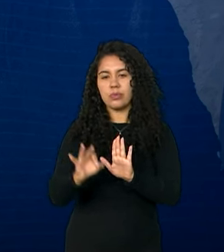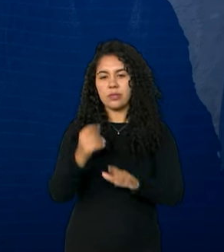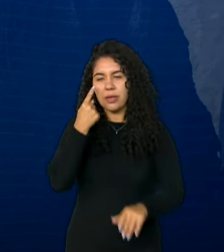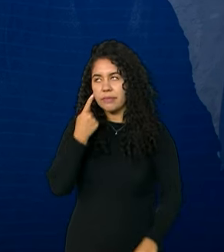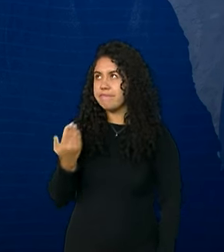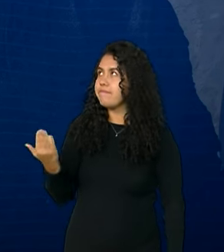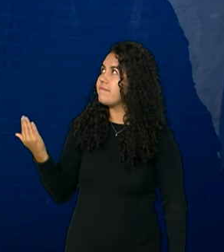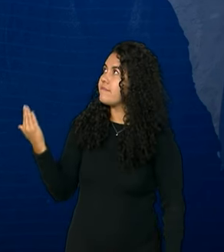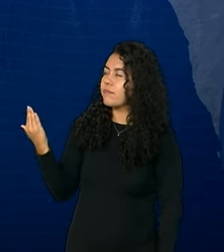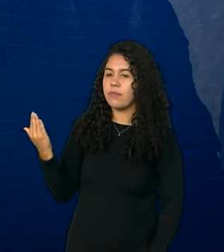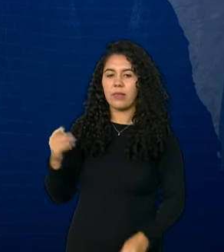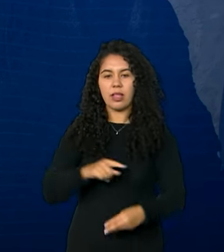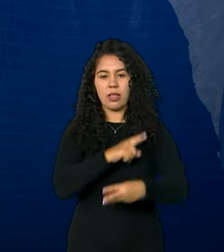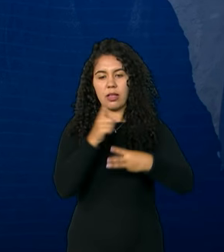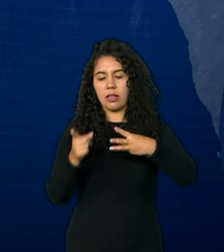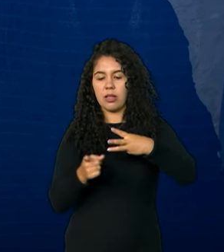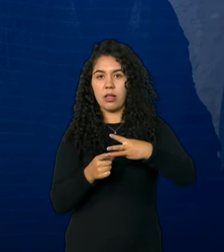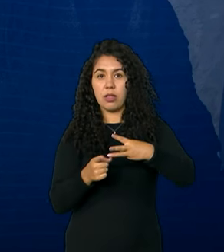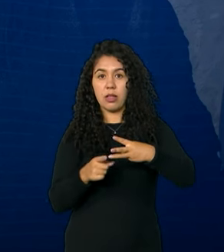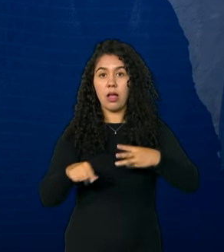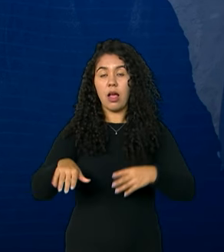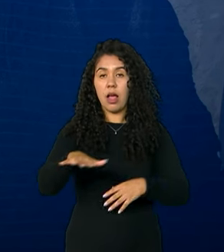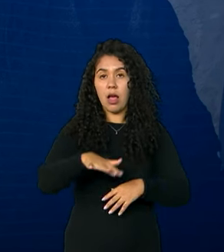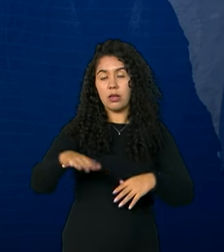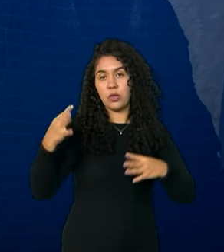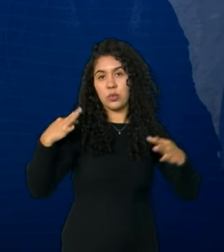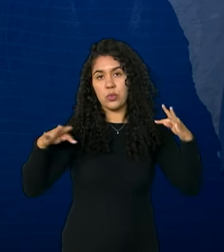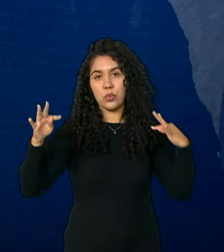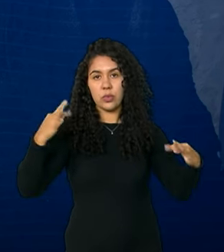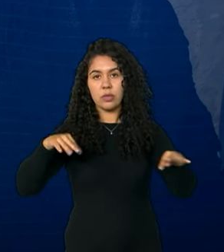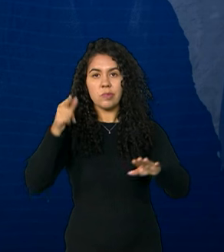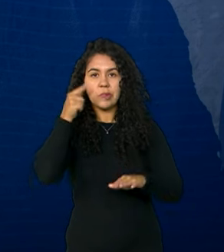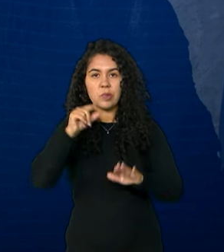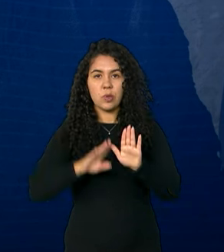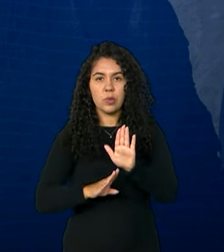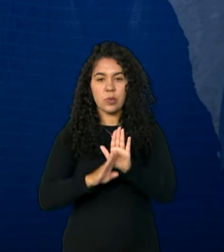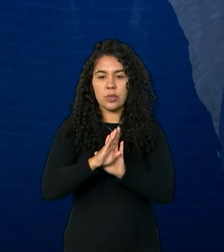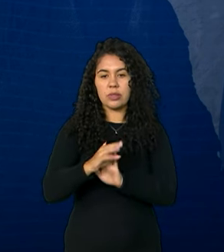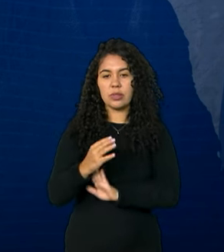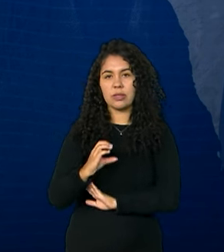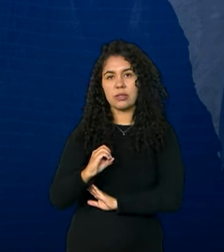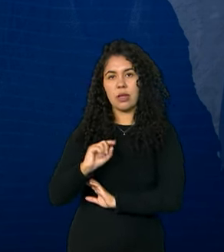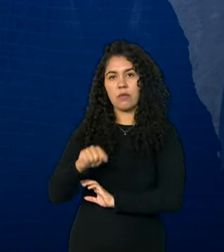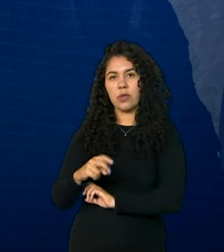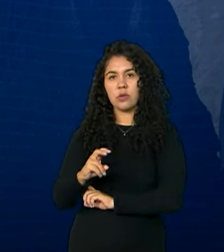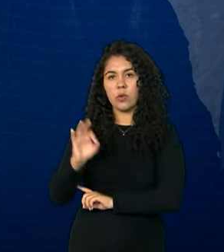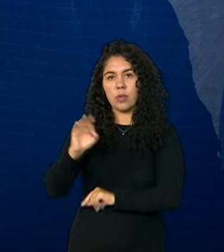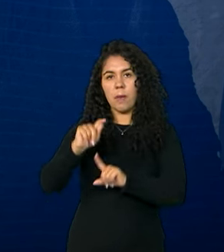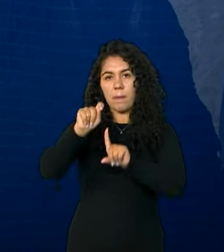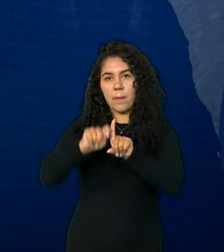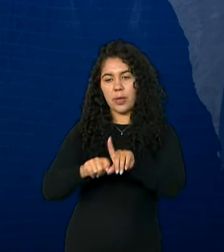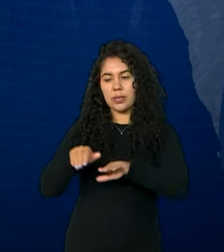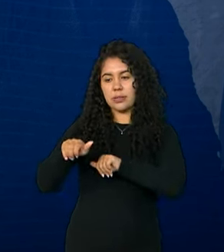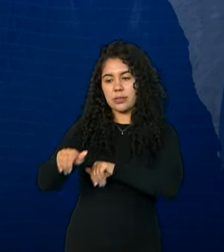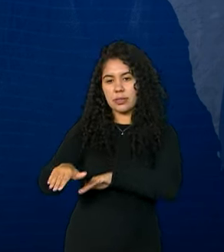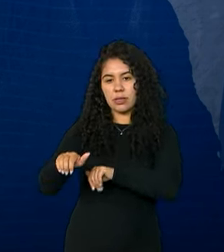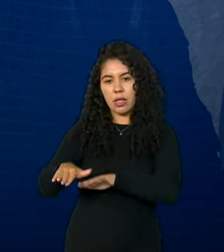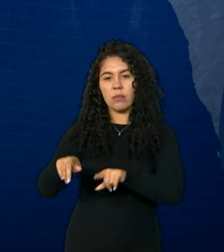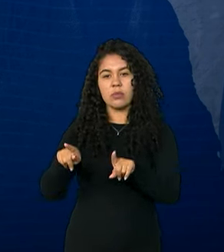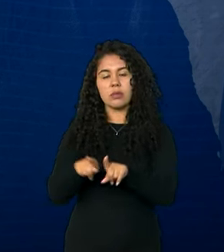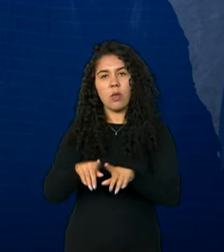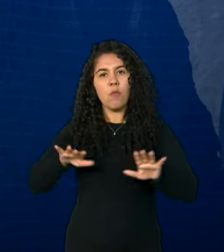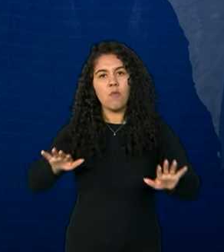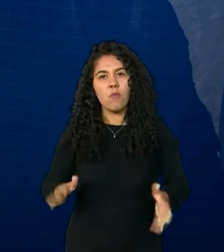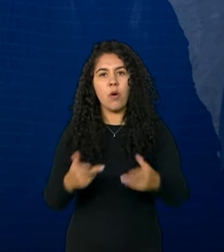No turismo, o índice de atividades relacionadas subiu 0,5% em setembro, impulsionado